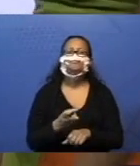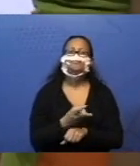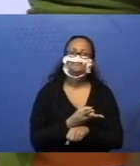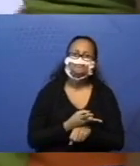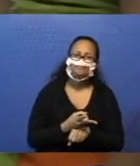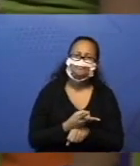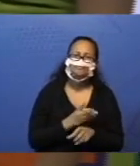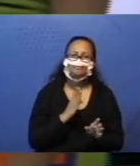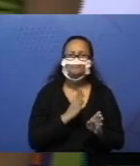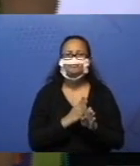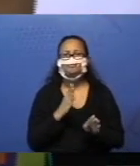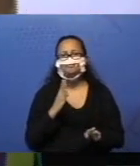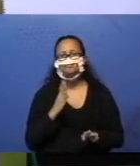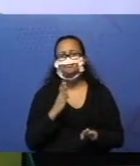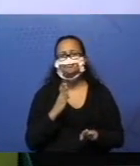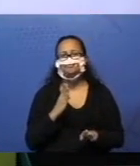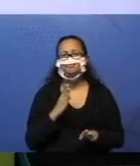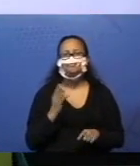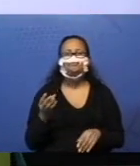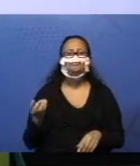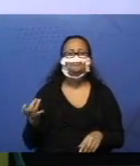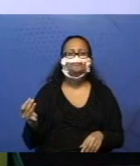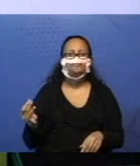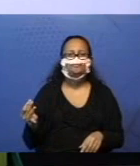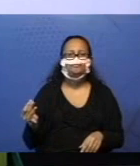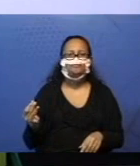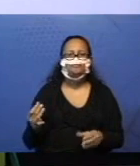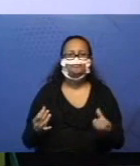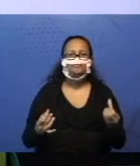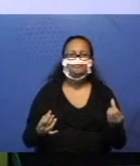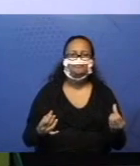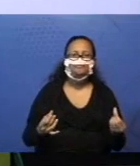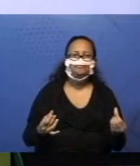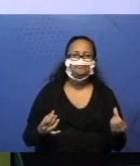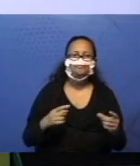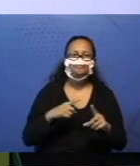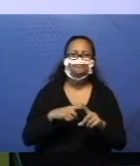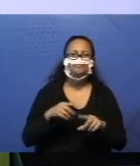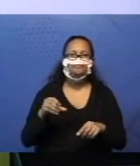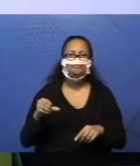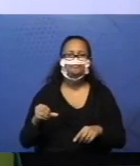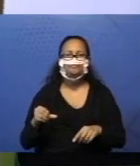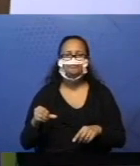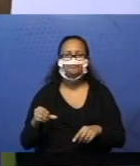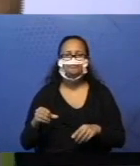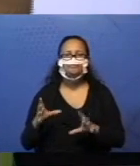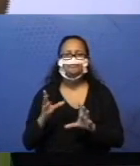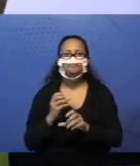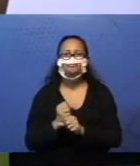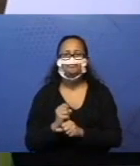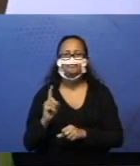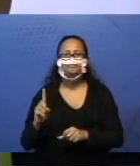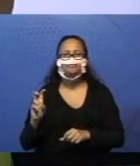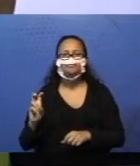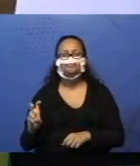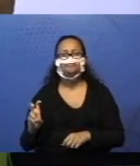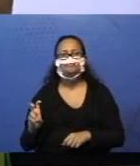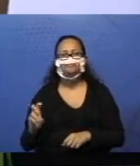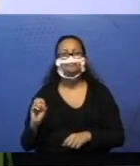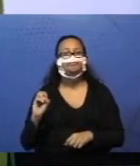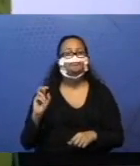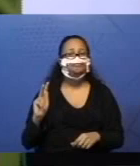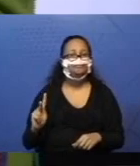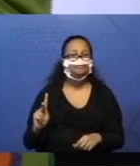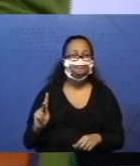descobrir. Então, olha só. Seis mais nove é igual a quinze. Sim, ok. É